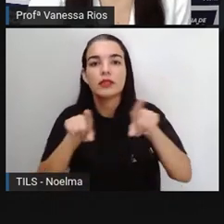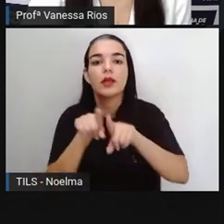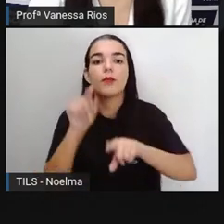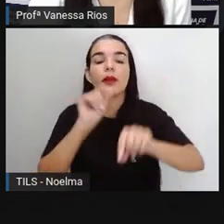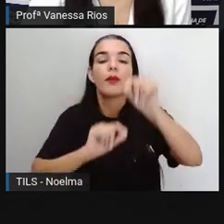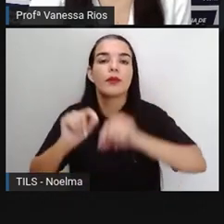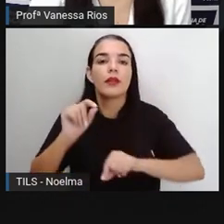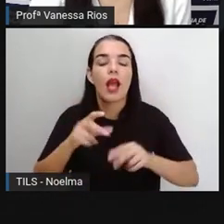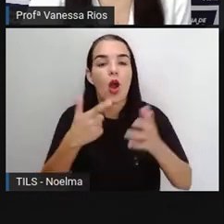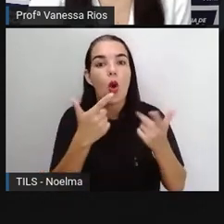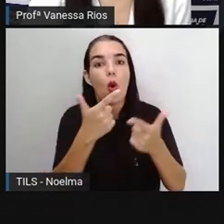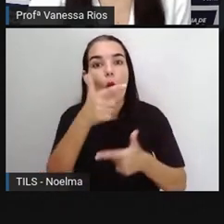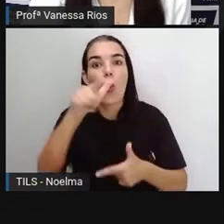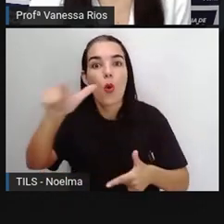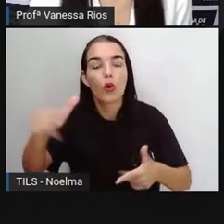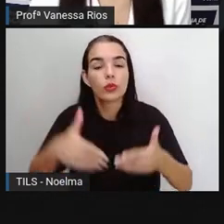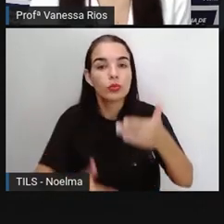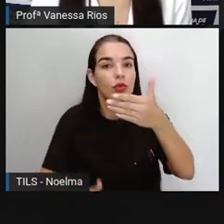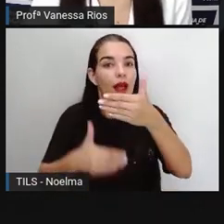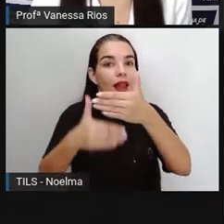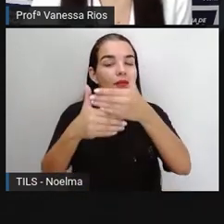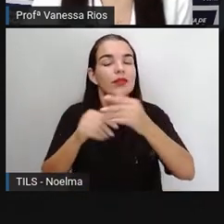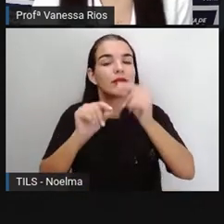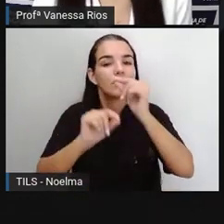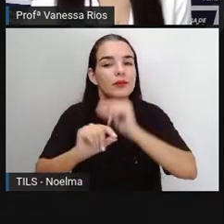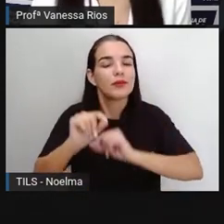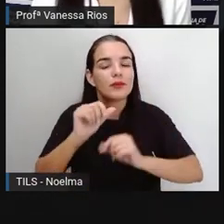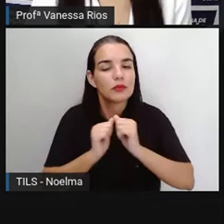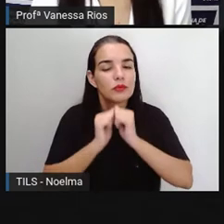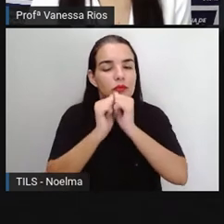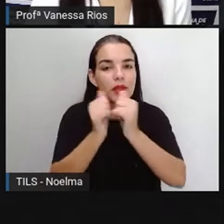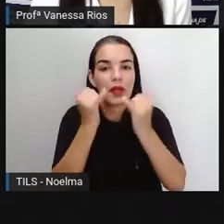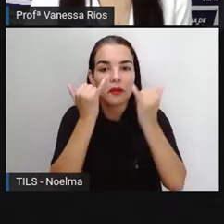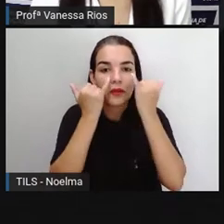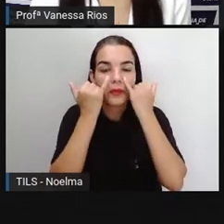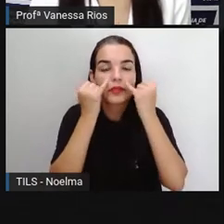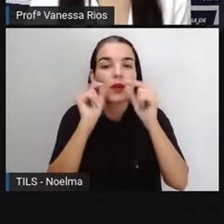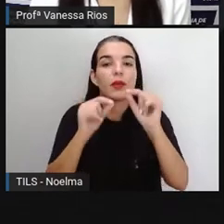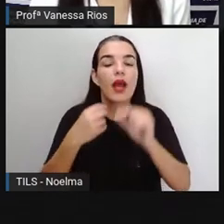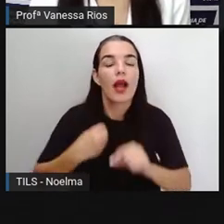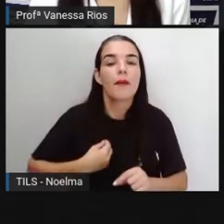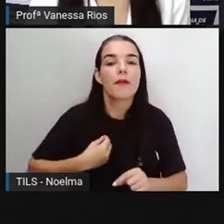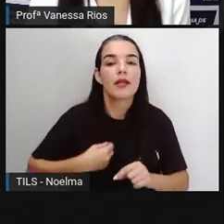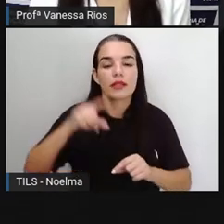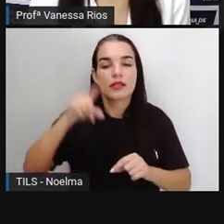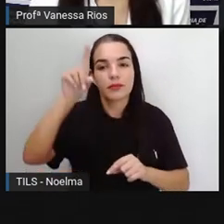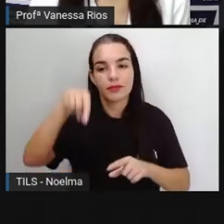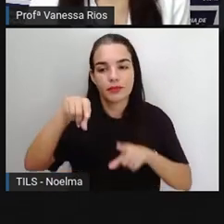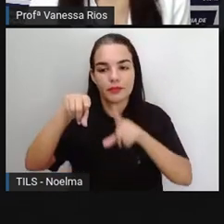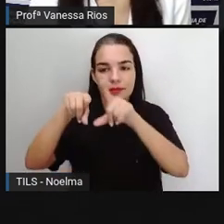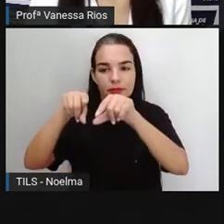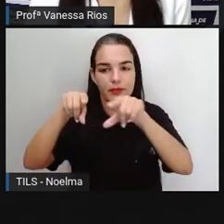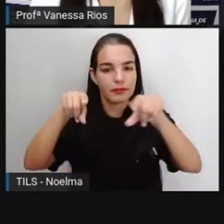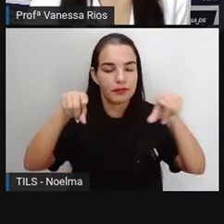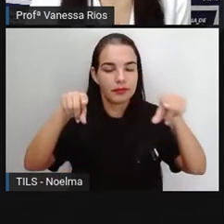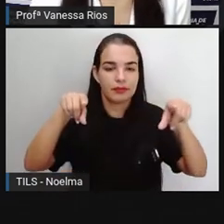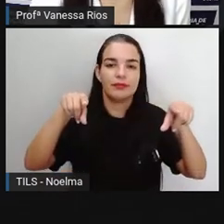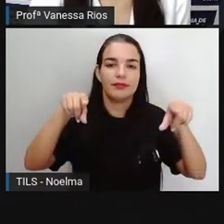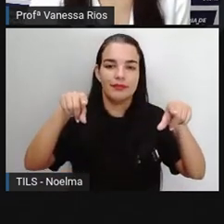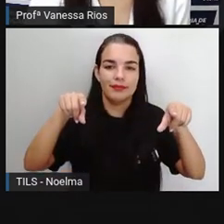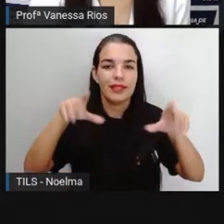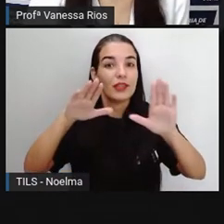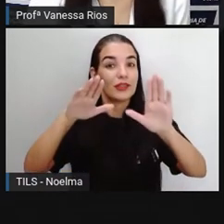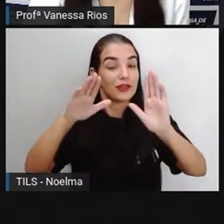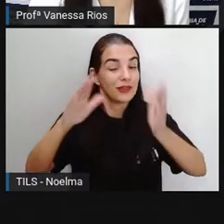percebe outro elemento que vai complementar as informações, que é a presença aqui de um gráfico. E a gente já